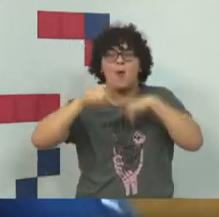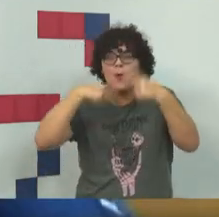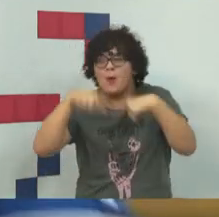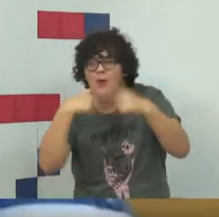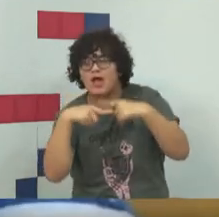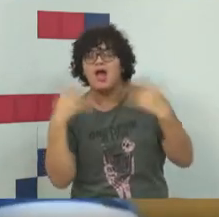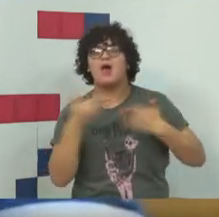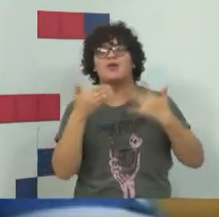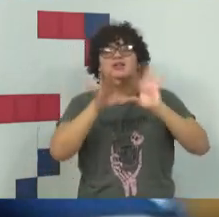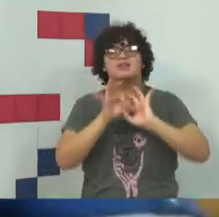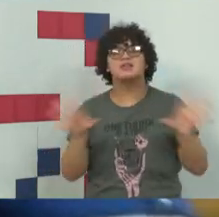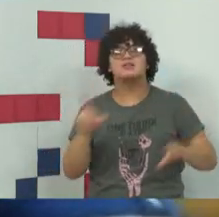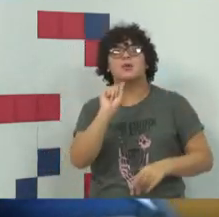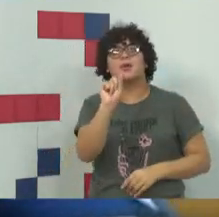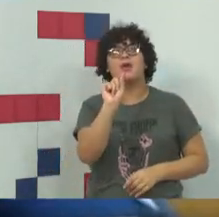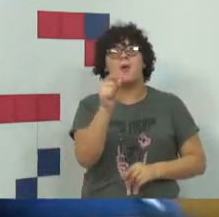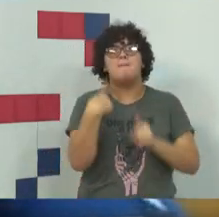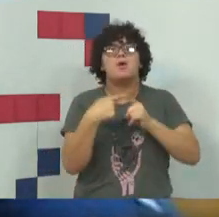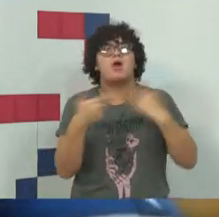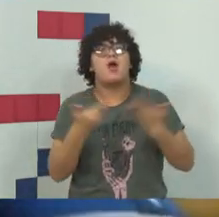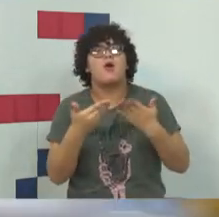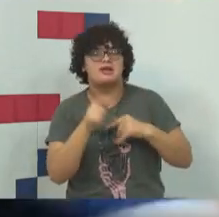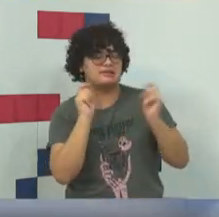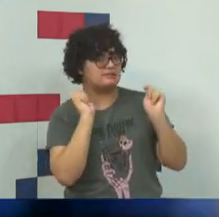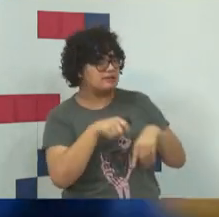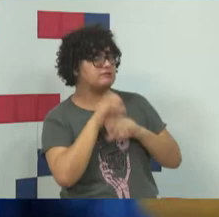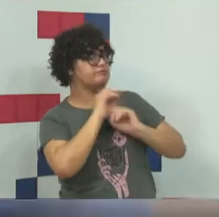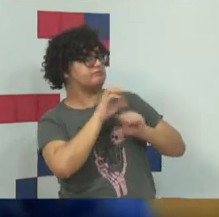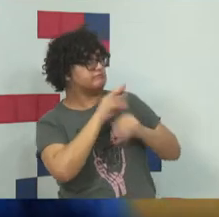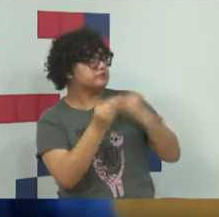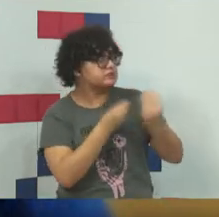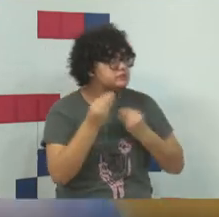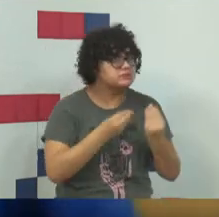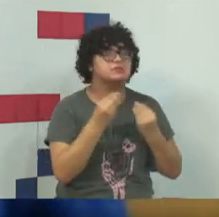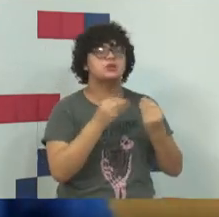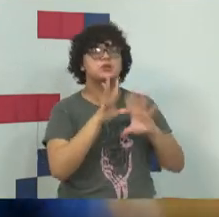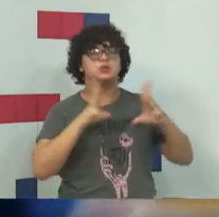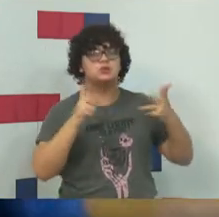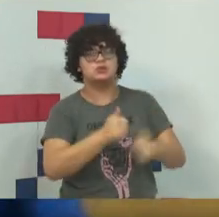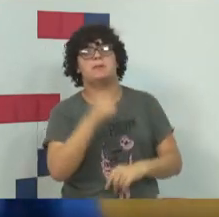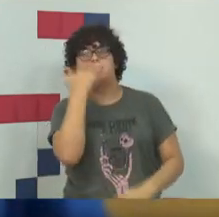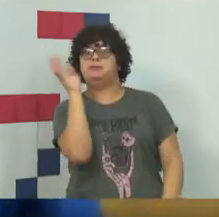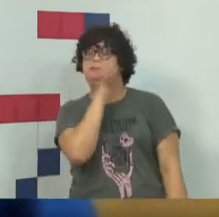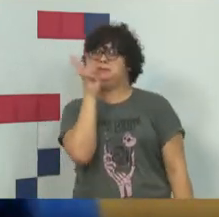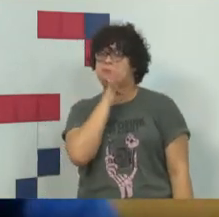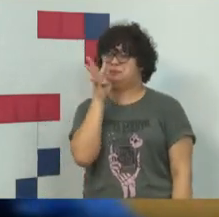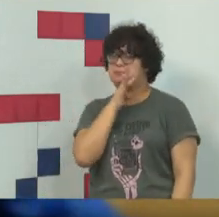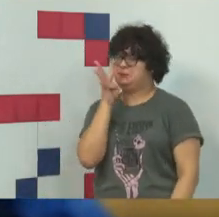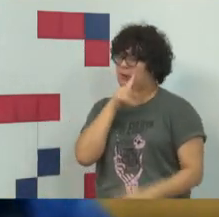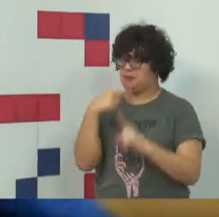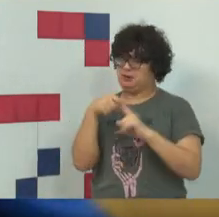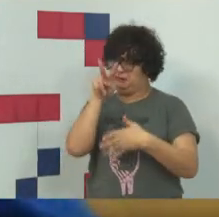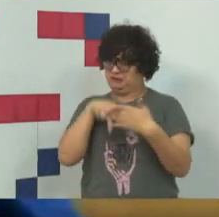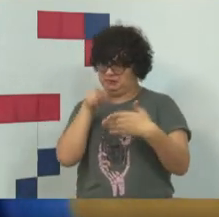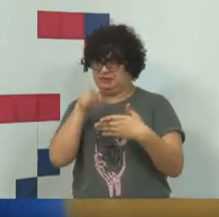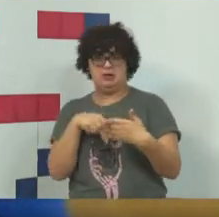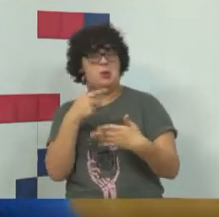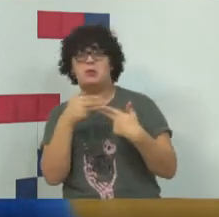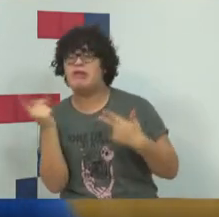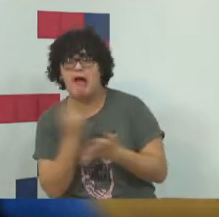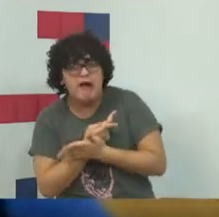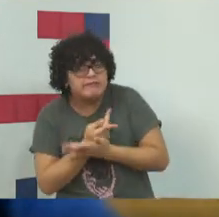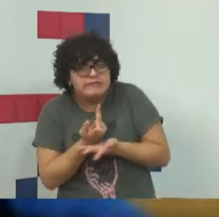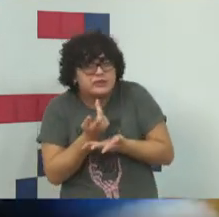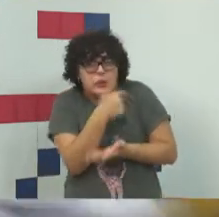não deixa colar mesmo, porque se eles insistem, se alguns adversários que acabam entrando aí em crime, né,